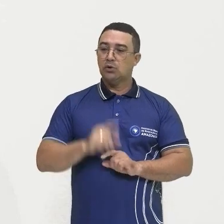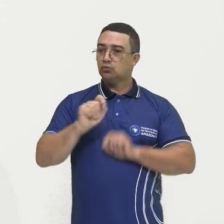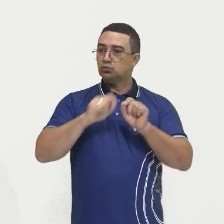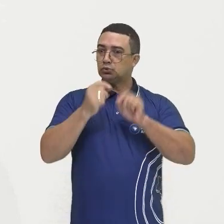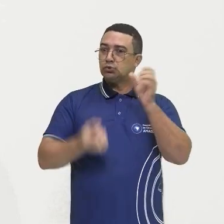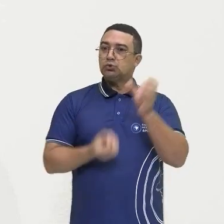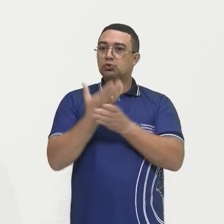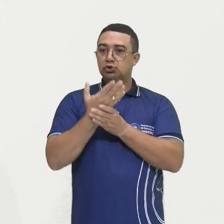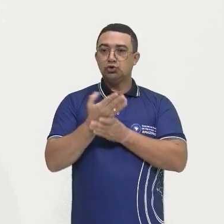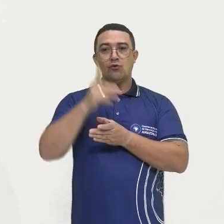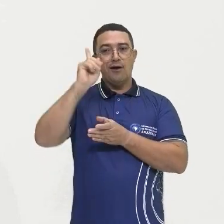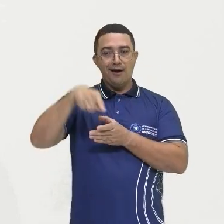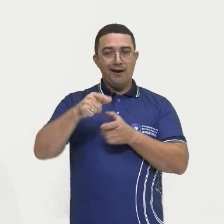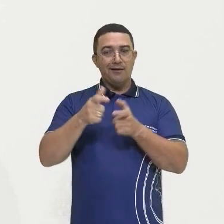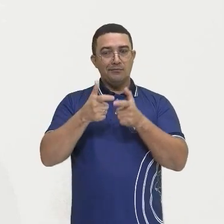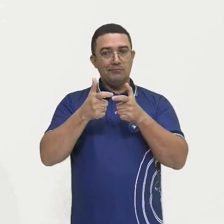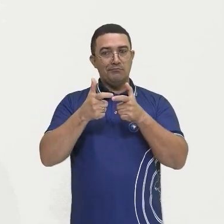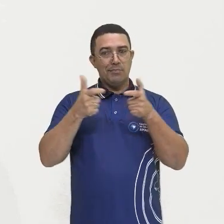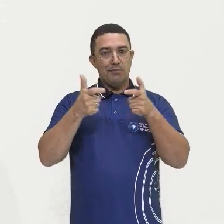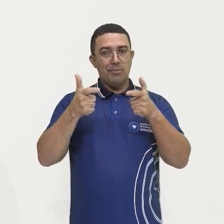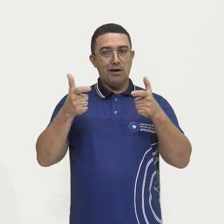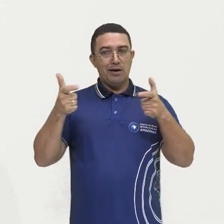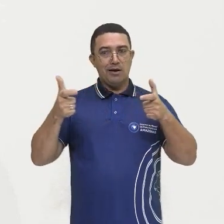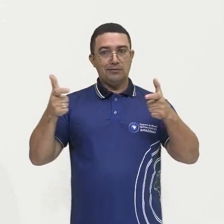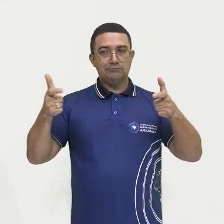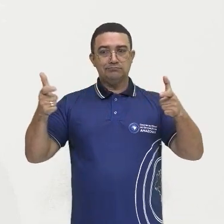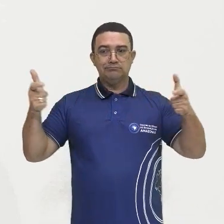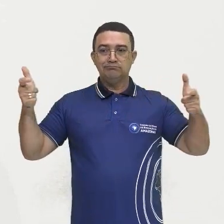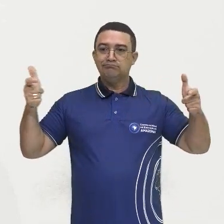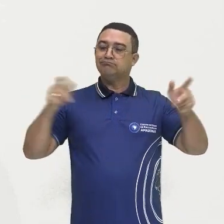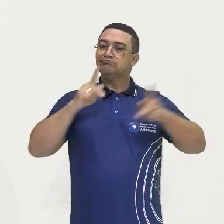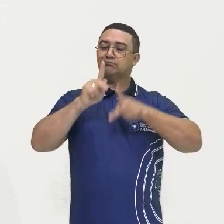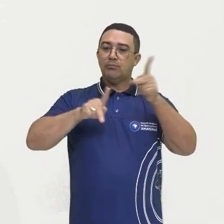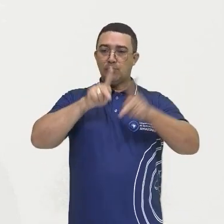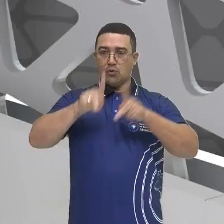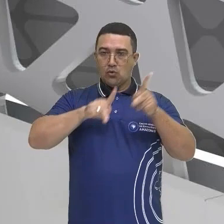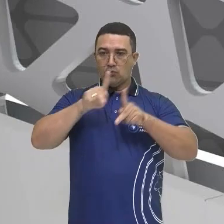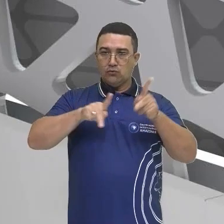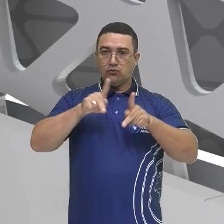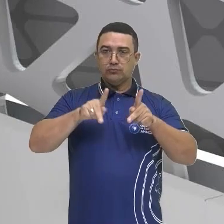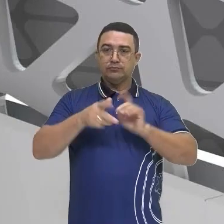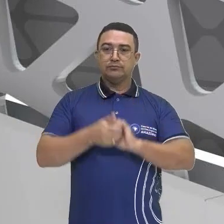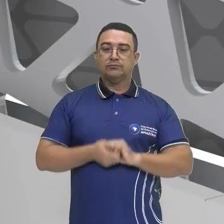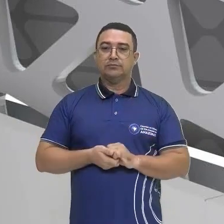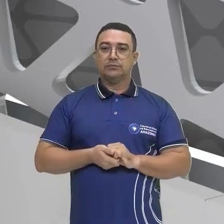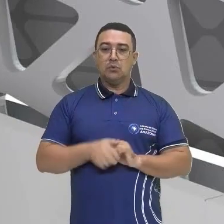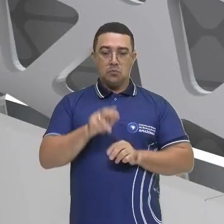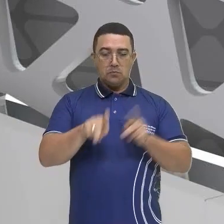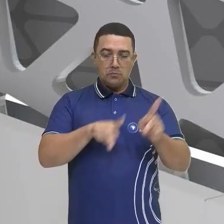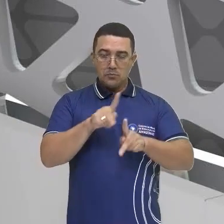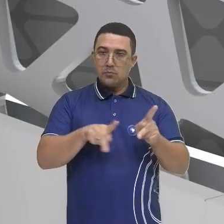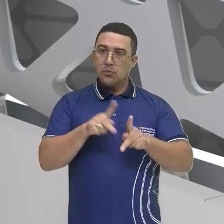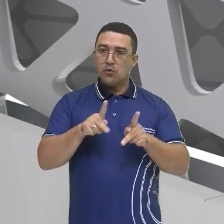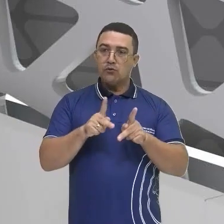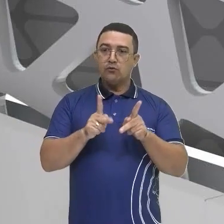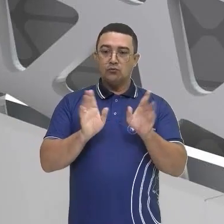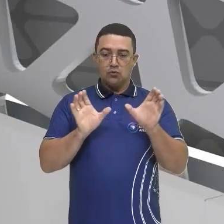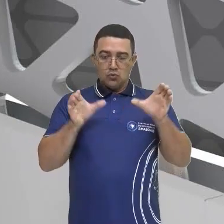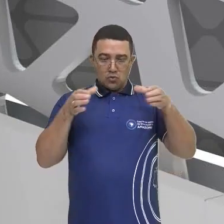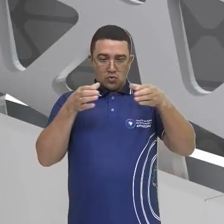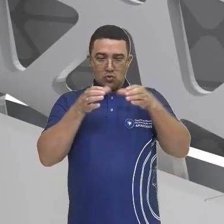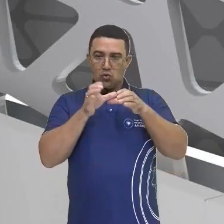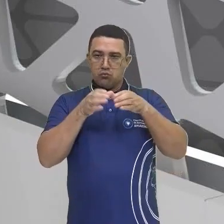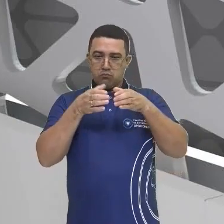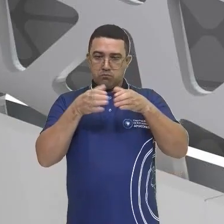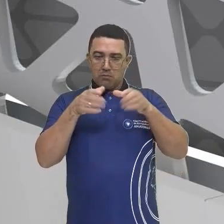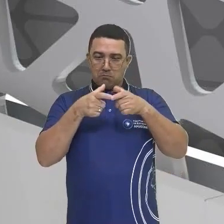surgiram foi justamente essa tendência, a população, ela acaba ali se aglomerando,